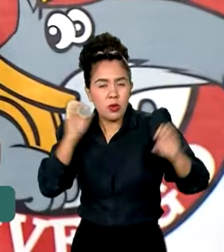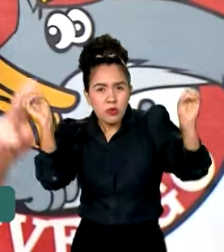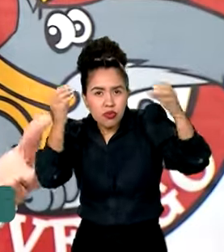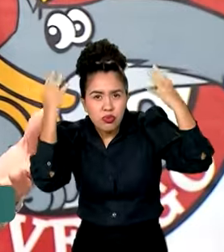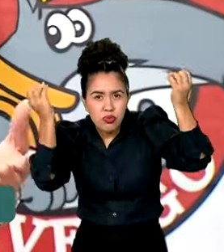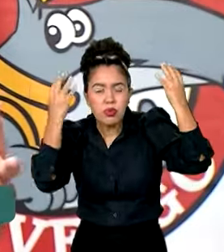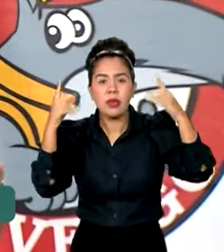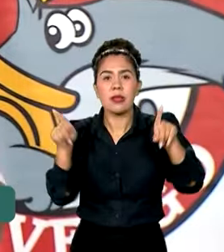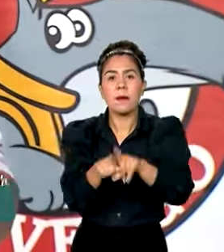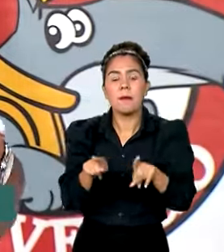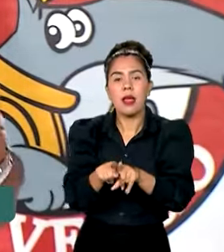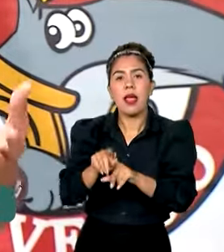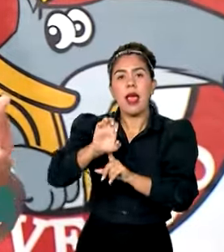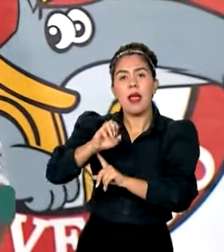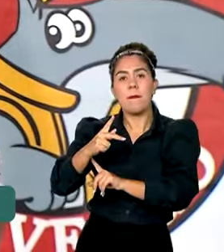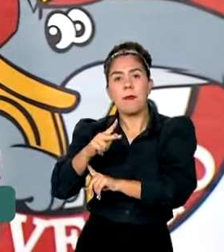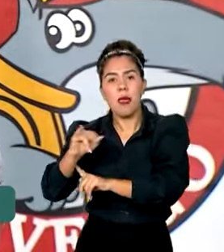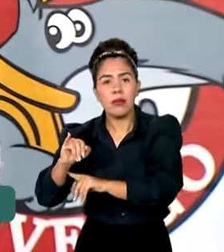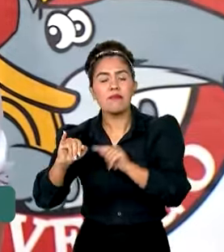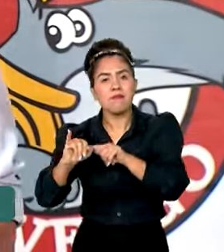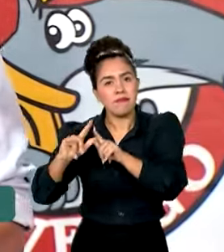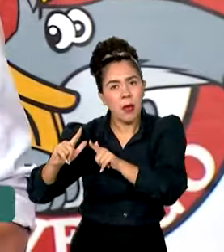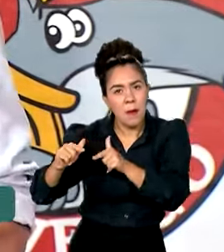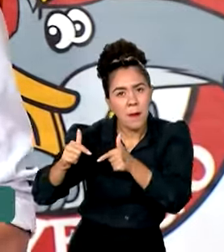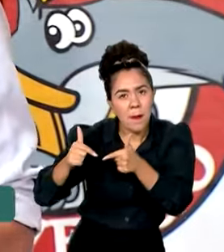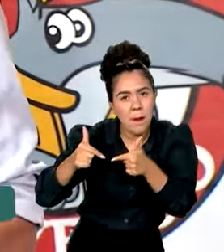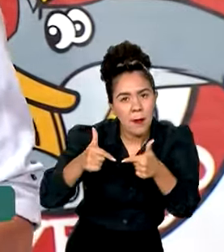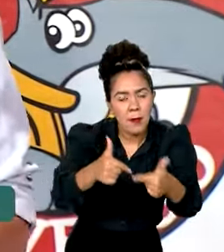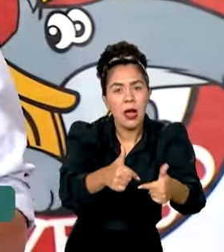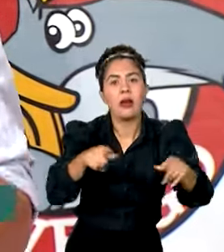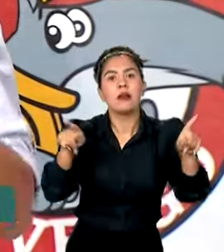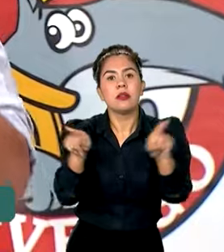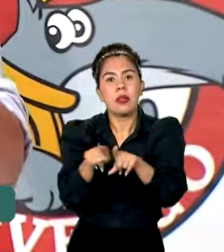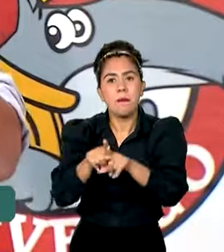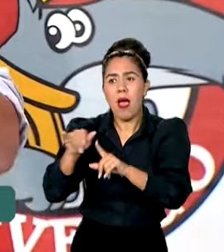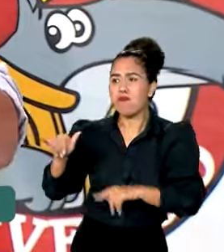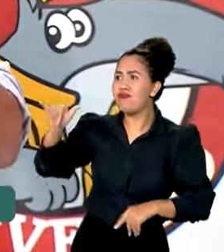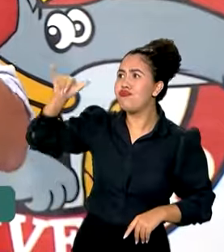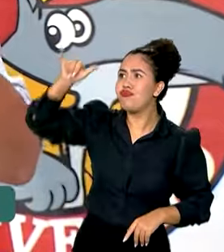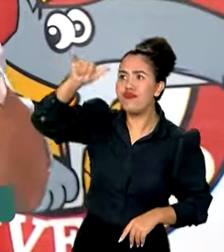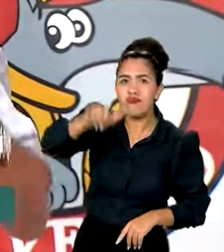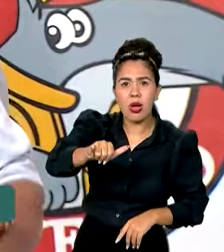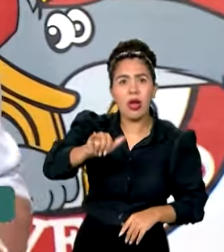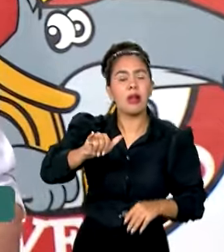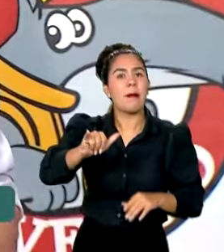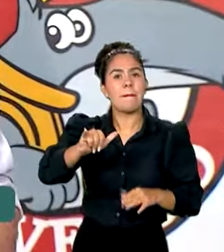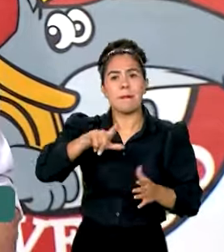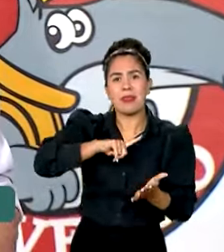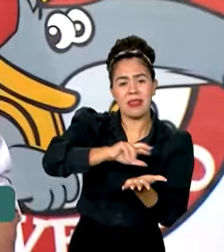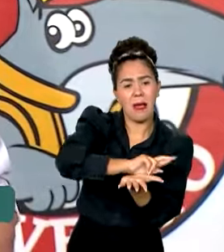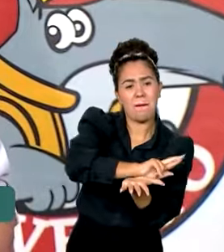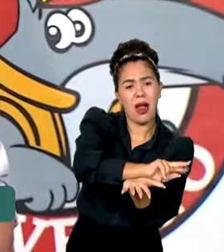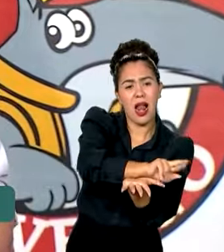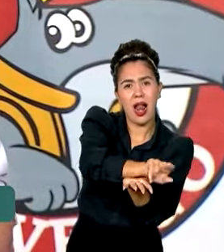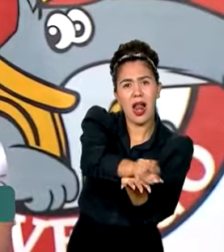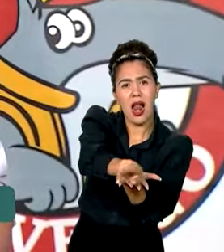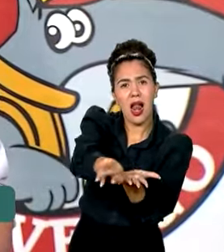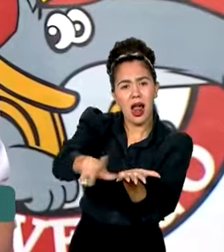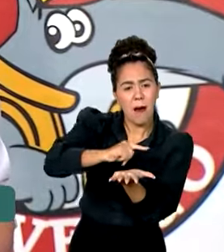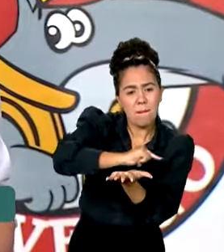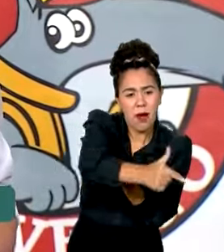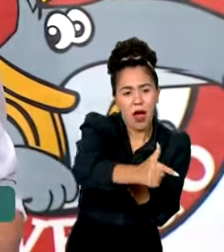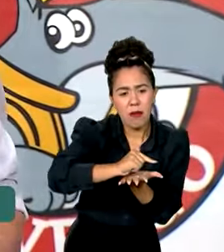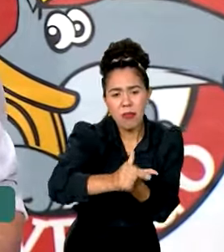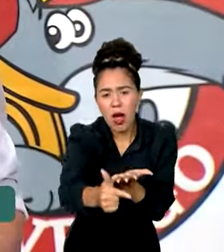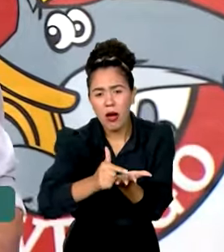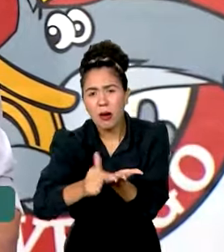EPIs para quem vai estar atuando, aeronaves. Então, é um plano com uma diversidade muito grande de atuação,